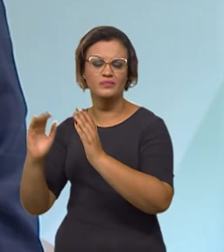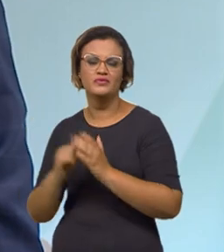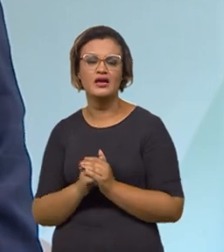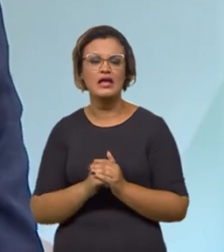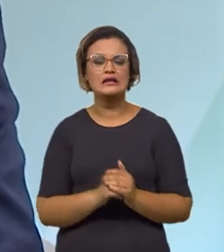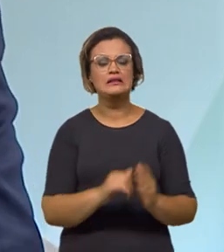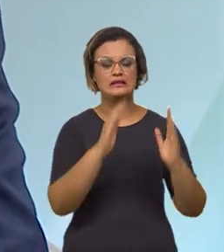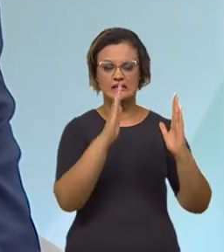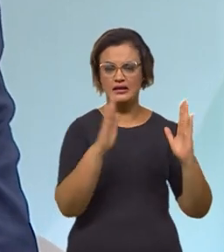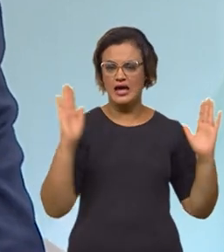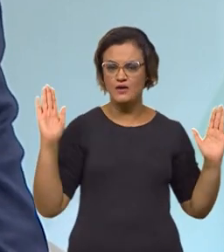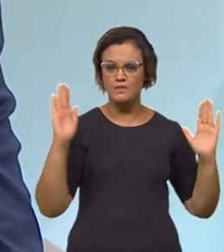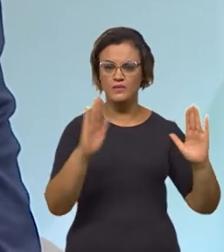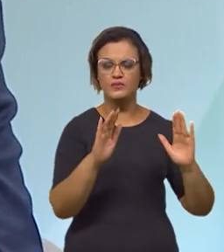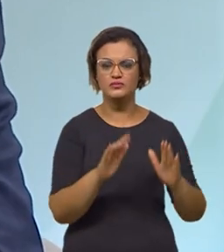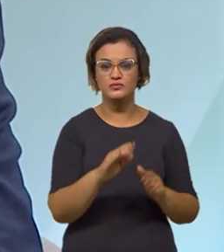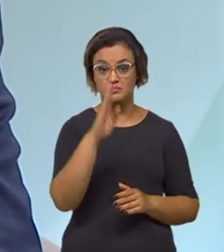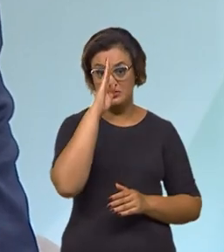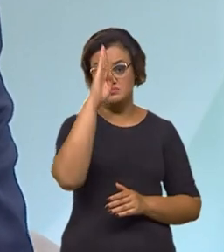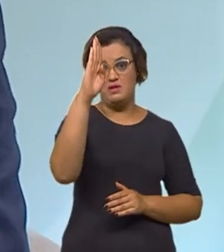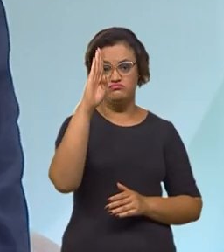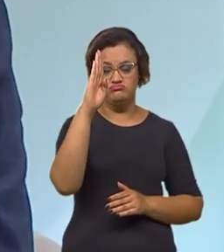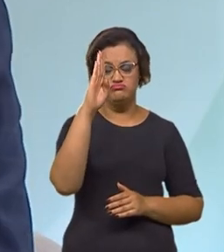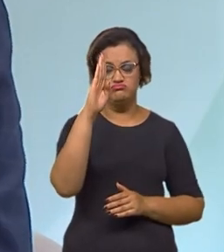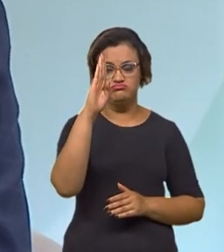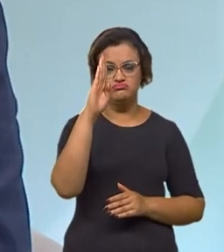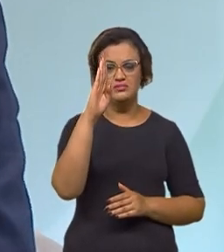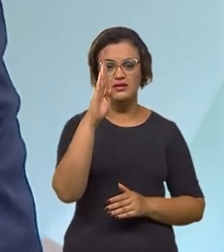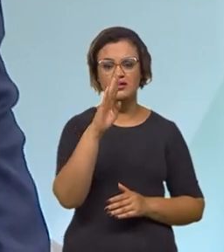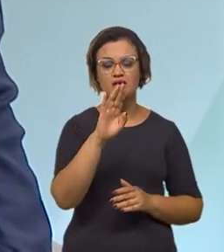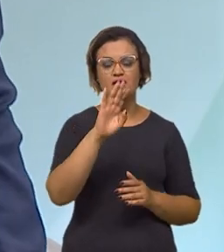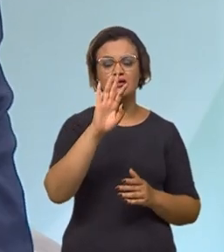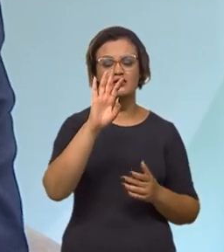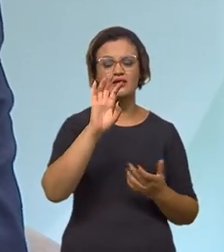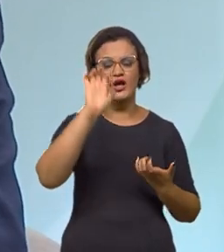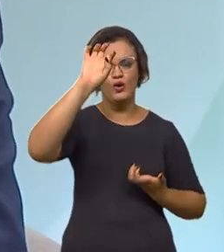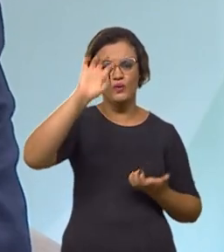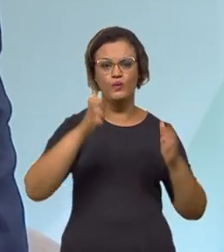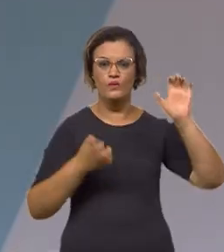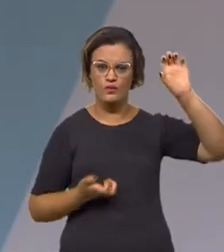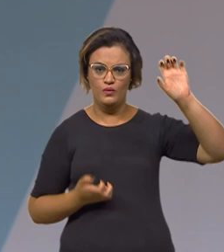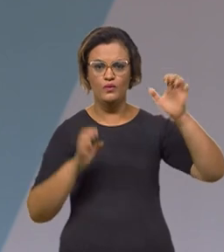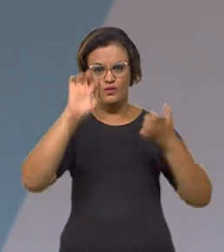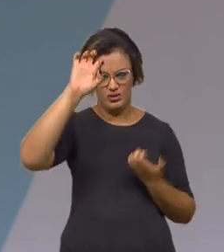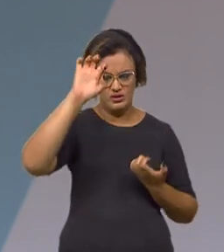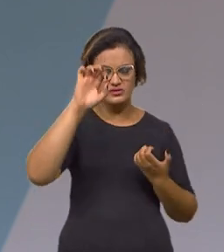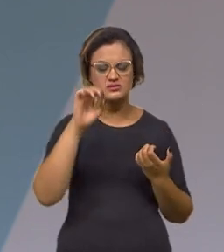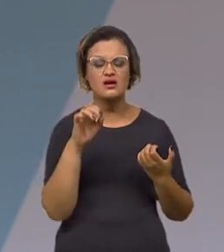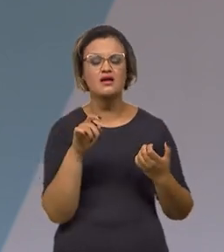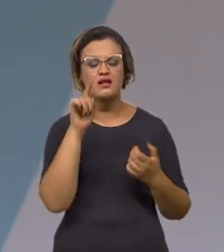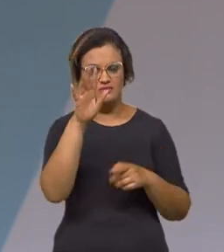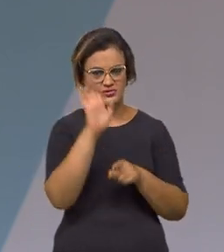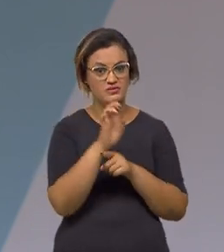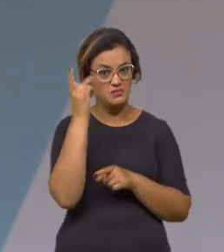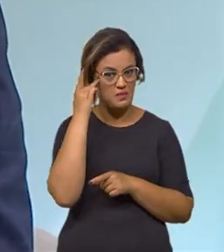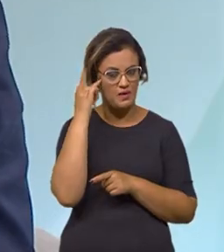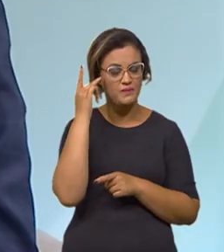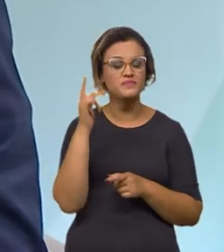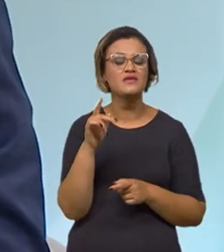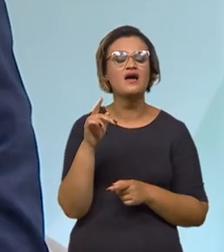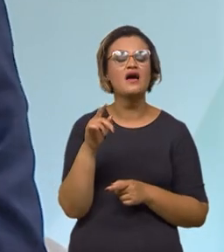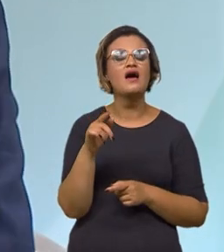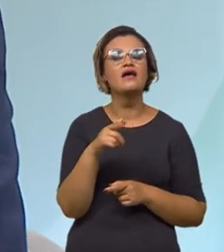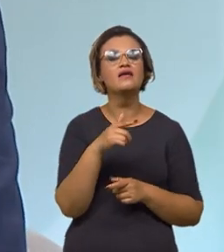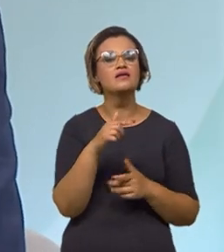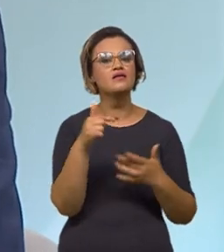aeroporto que a gente chama de o Red, é o cabeça do bloco. No caso, em Congonhas, o cabeça é o aeroporto de Congonhas. E São Paulo. E São Paulo. Ele vem